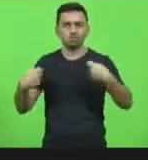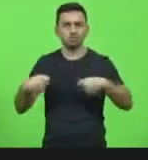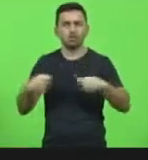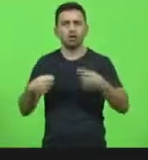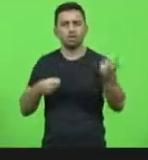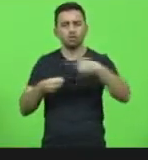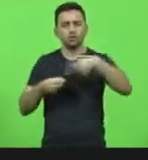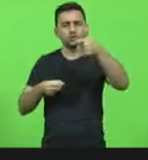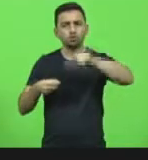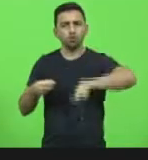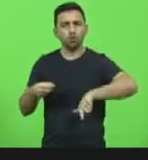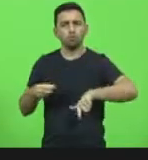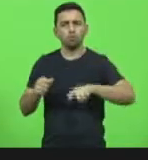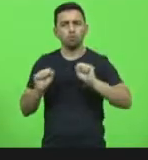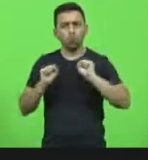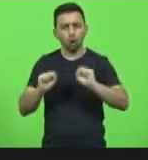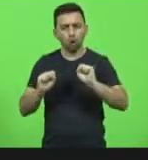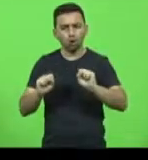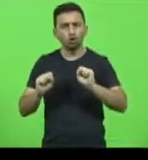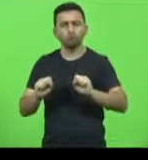poder exercer o seu mandato.